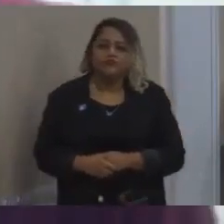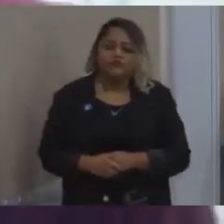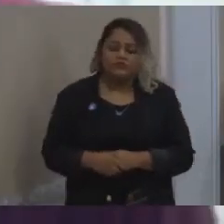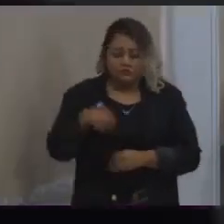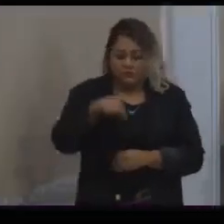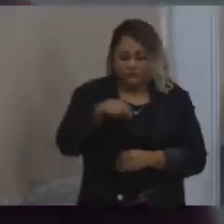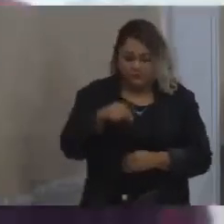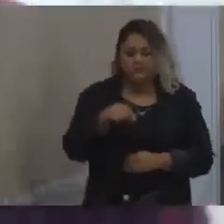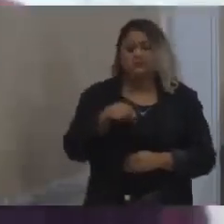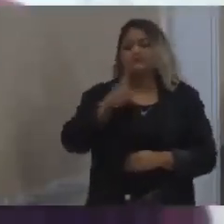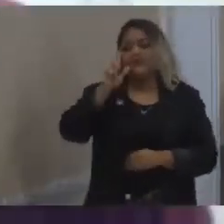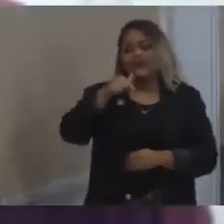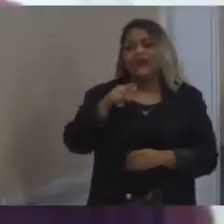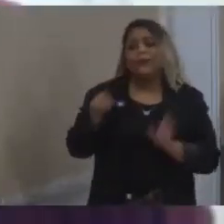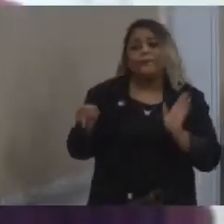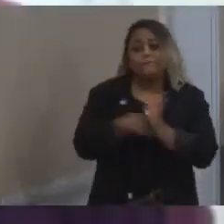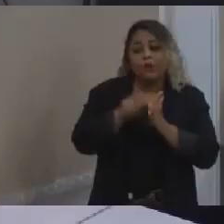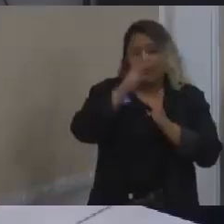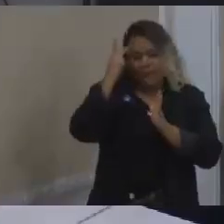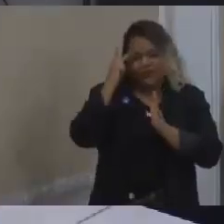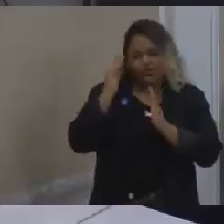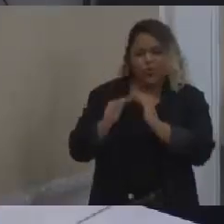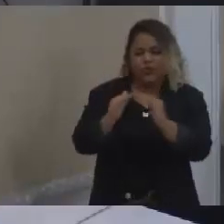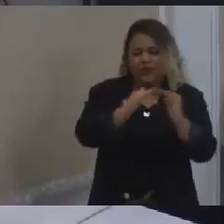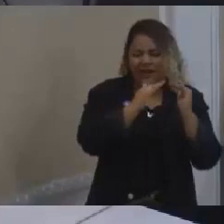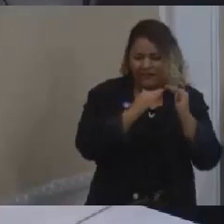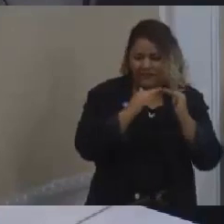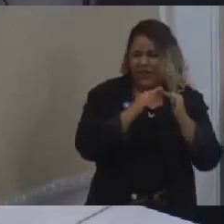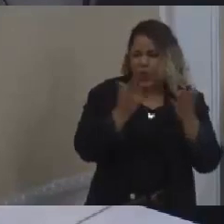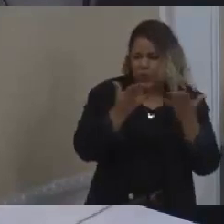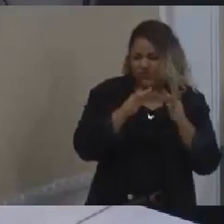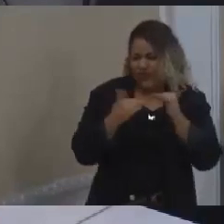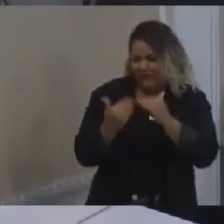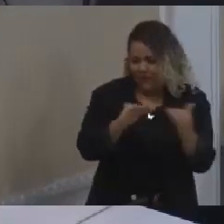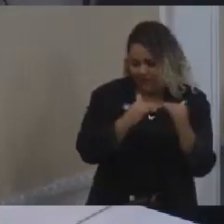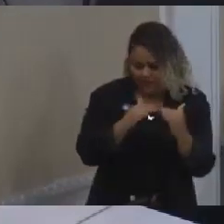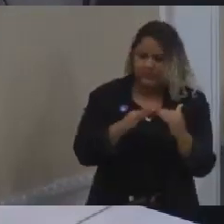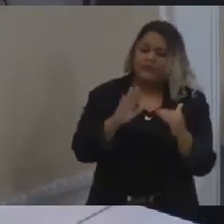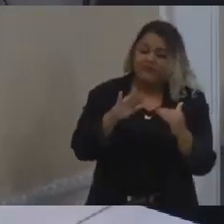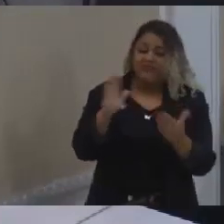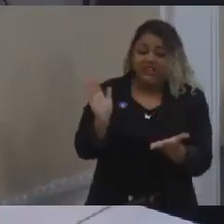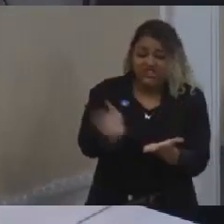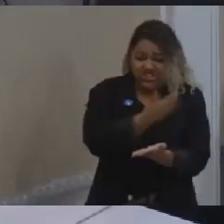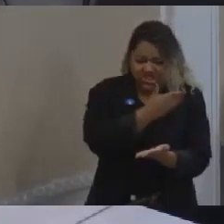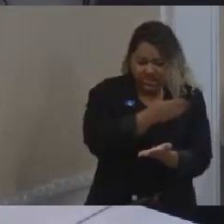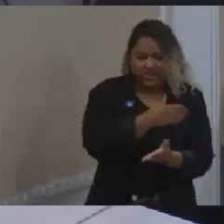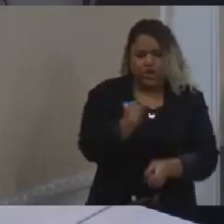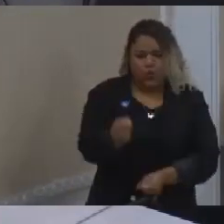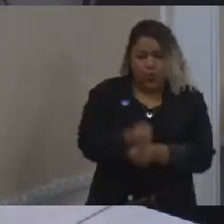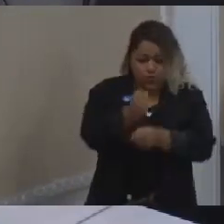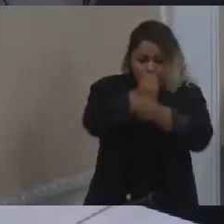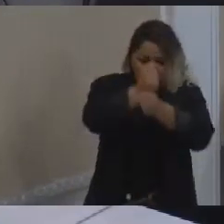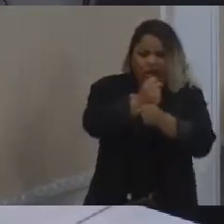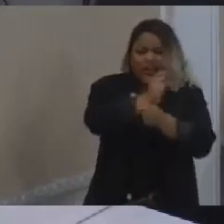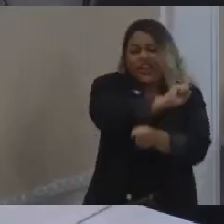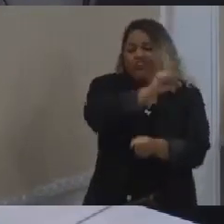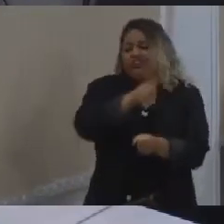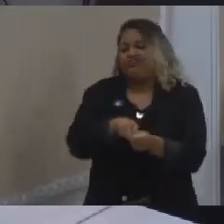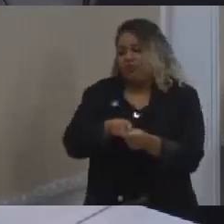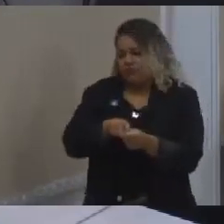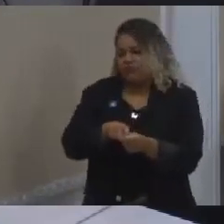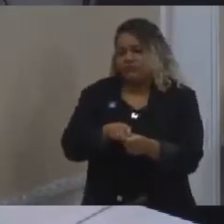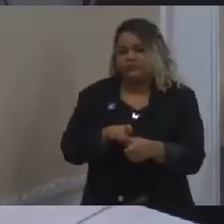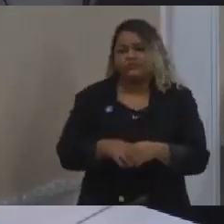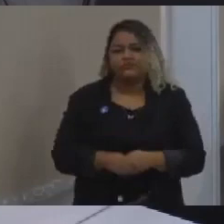reassentamento interno. A área da região do Isidoro, ela é maior do que a área da